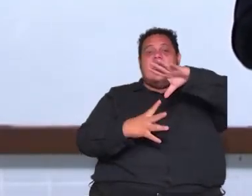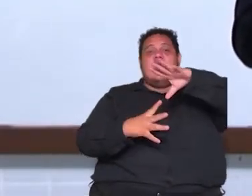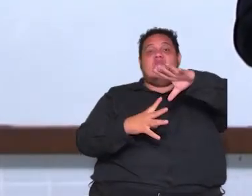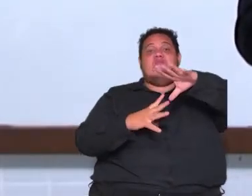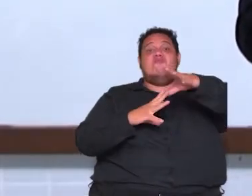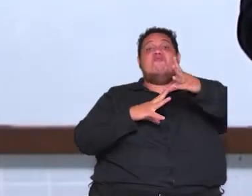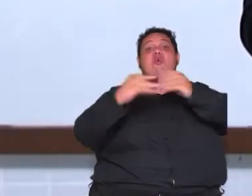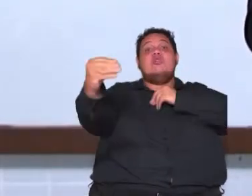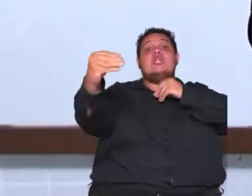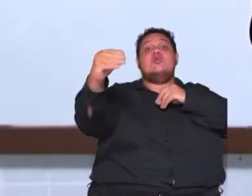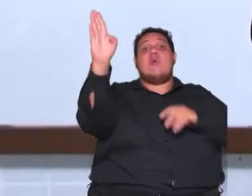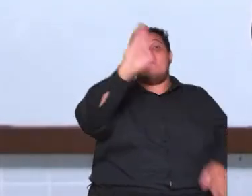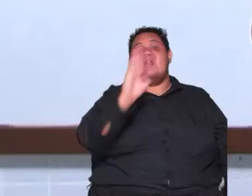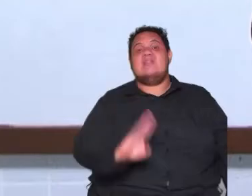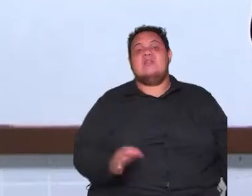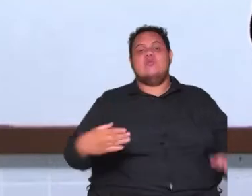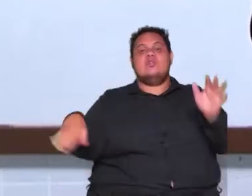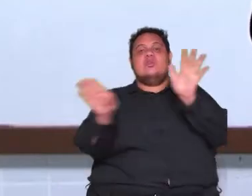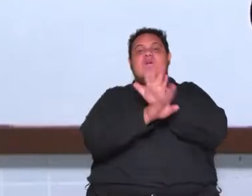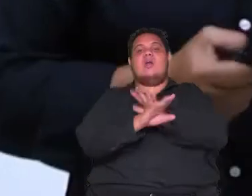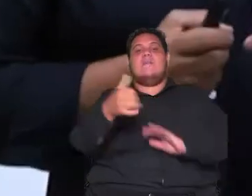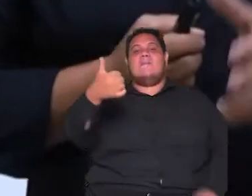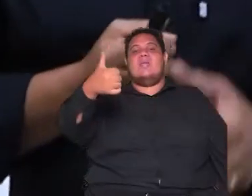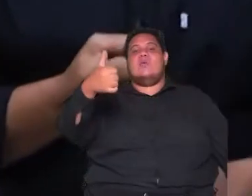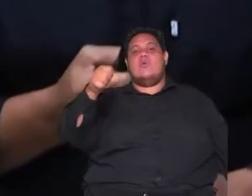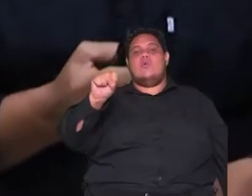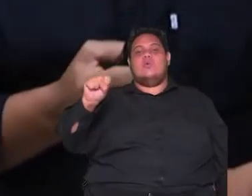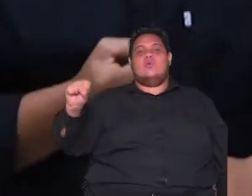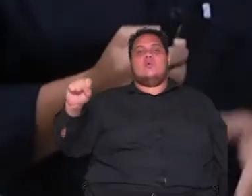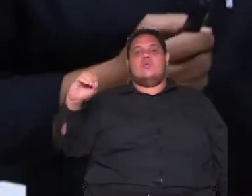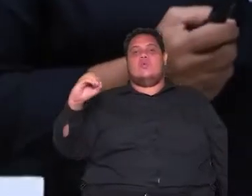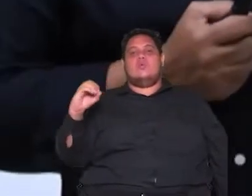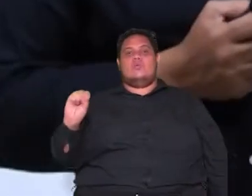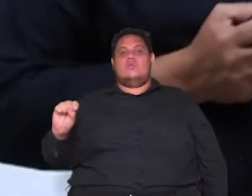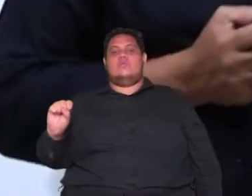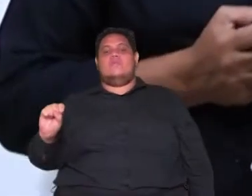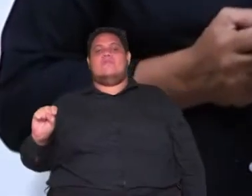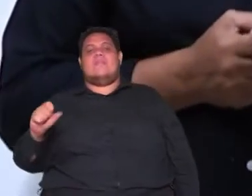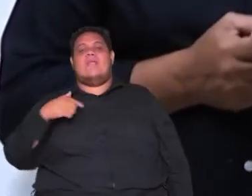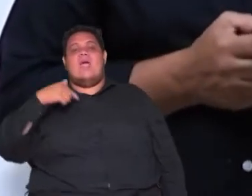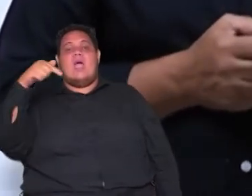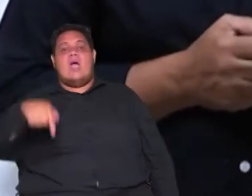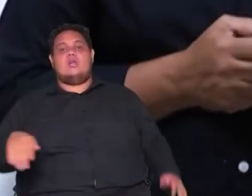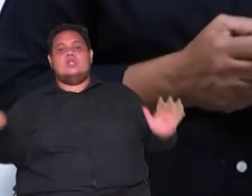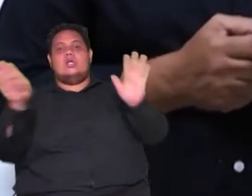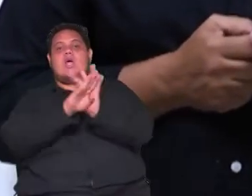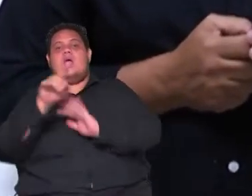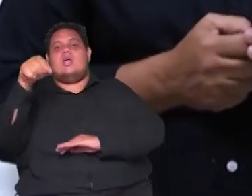chegando aqui em 1808 ao chegar aqui na colônia ao chegar aqui no Brasil